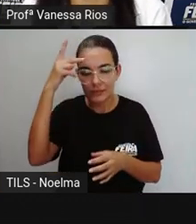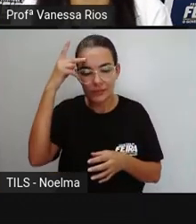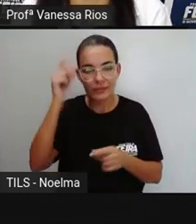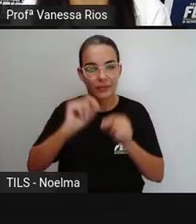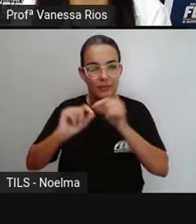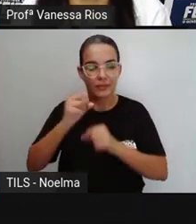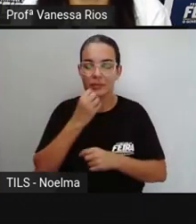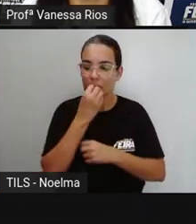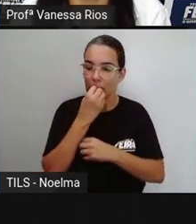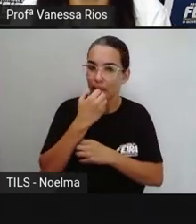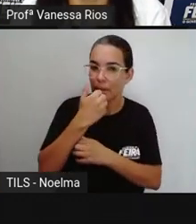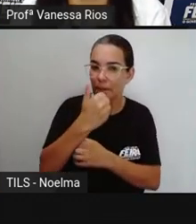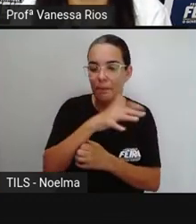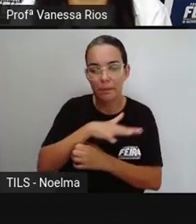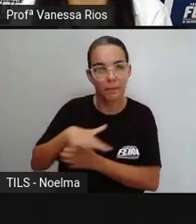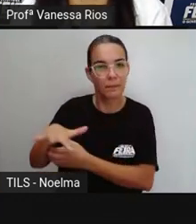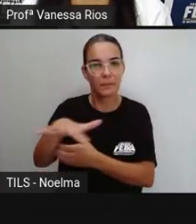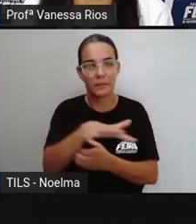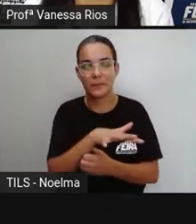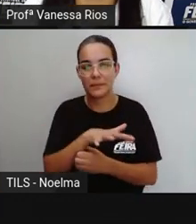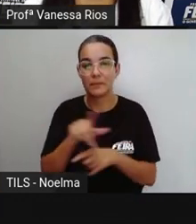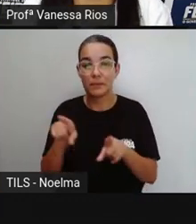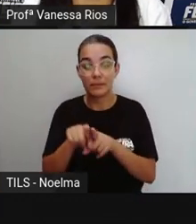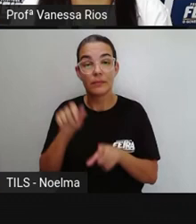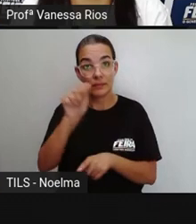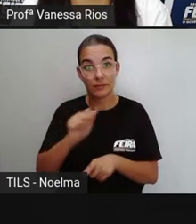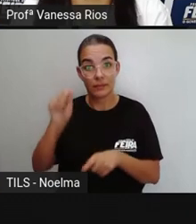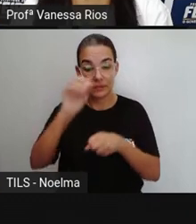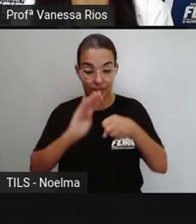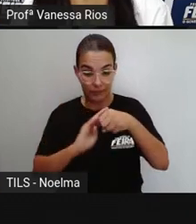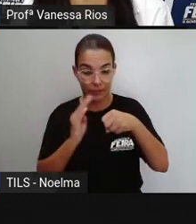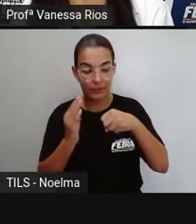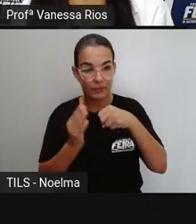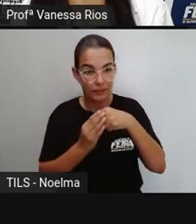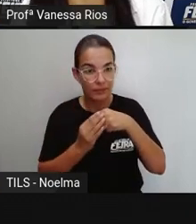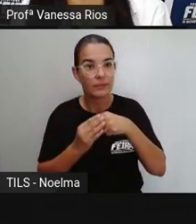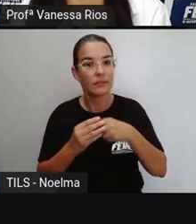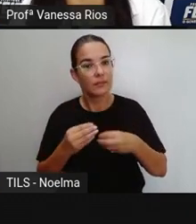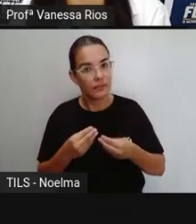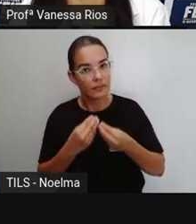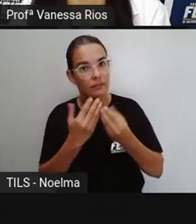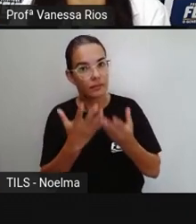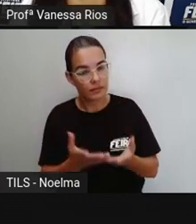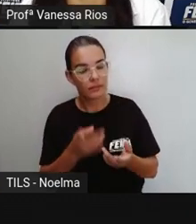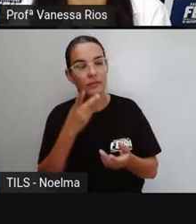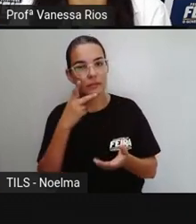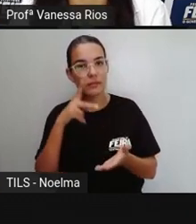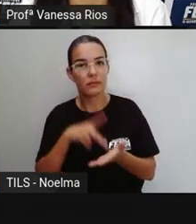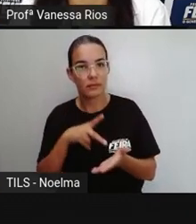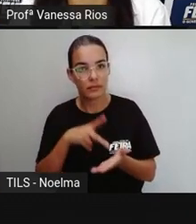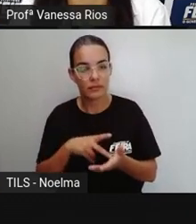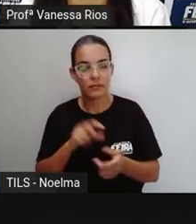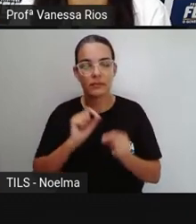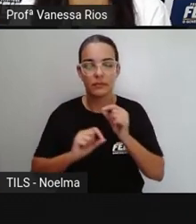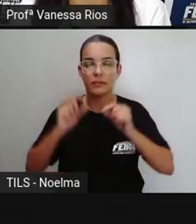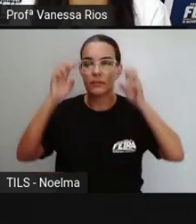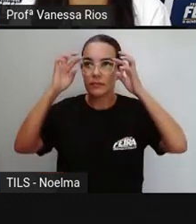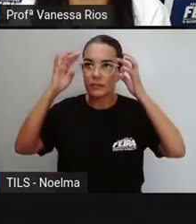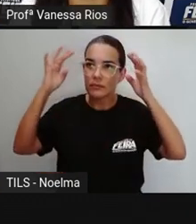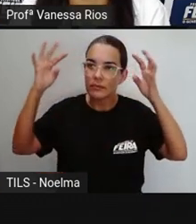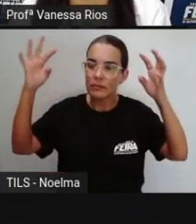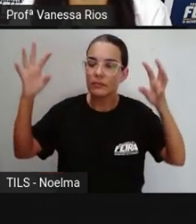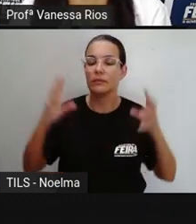prol de beneficiar a todos. E as associações de bairro trazem justamente essa reflexão, essa